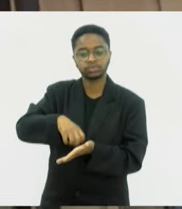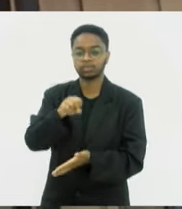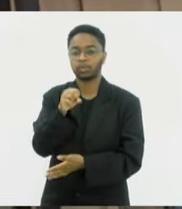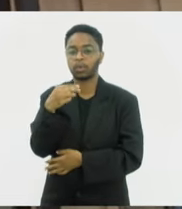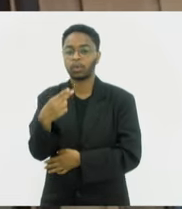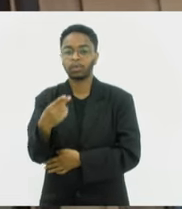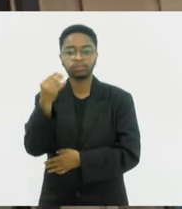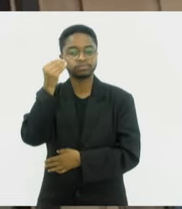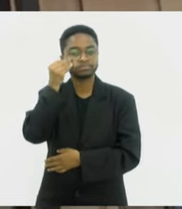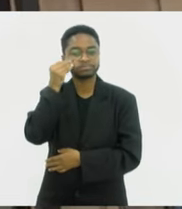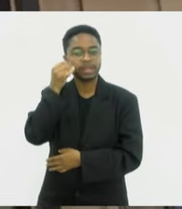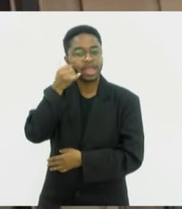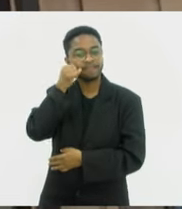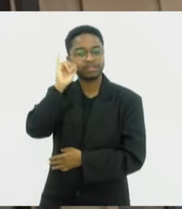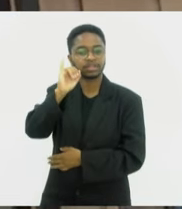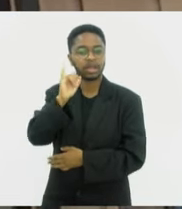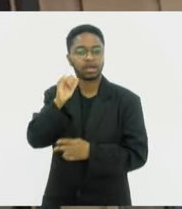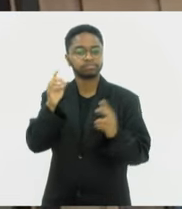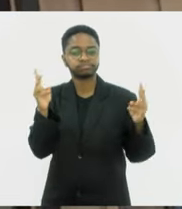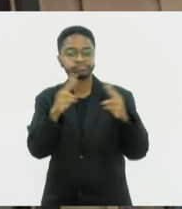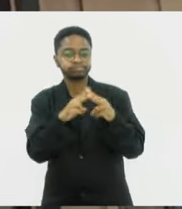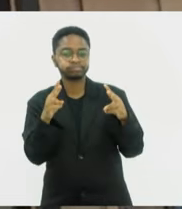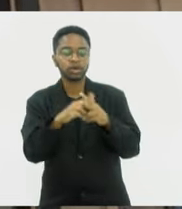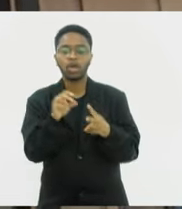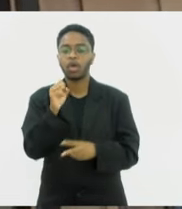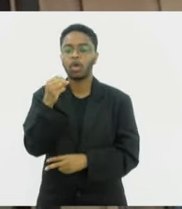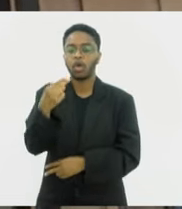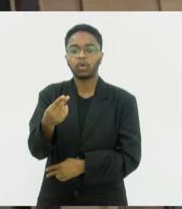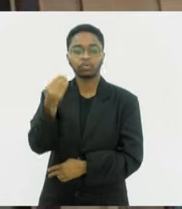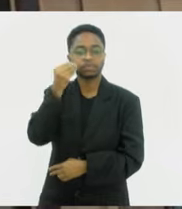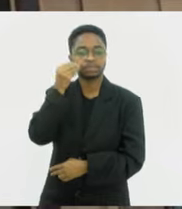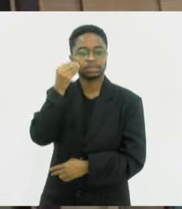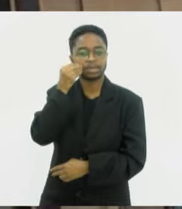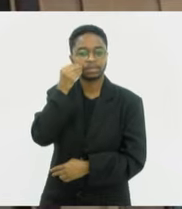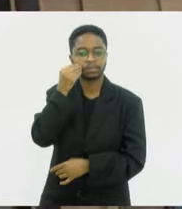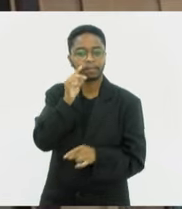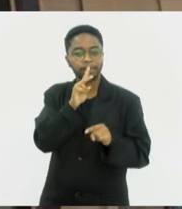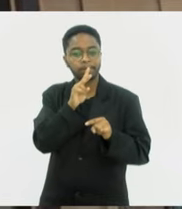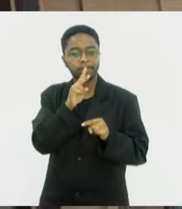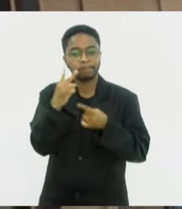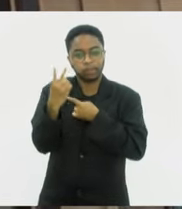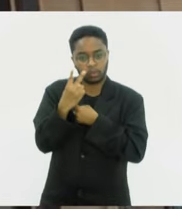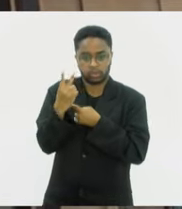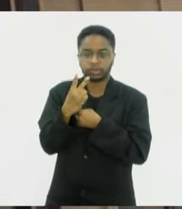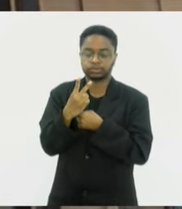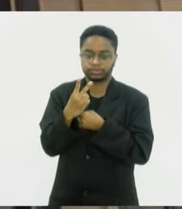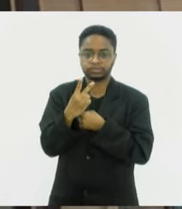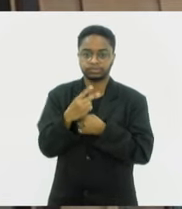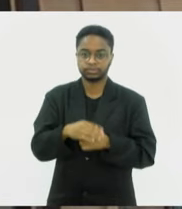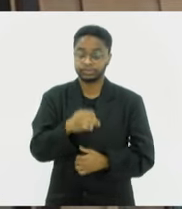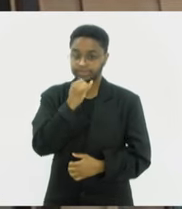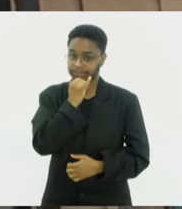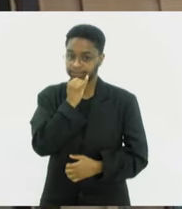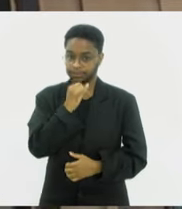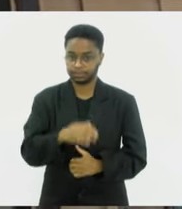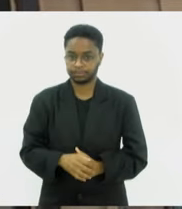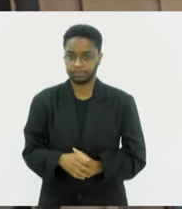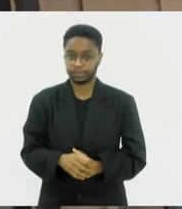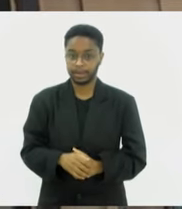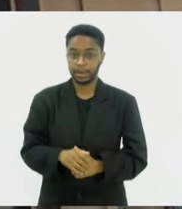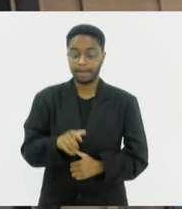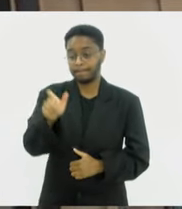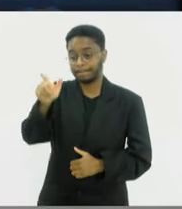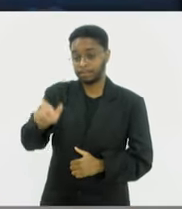algum desconfronto ou até mesmo proteger a própria imagem. Por exemplo, alguém pode